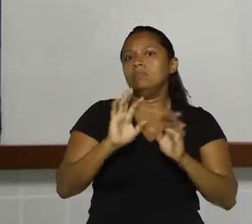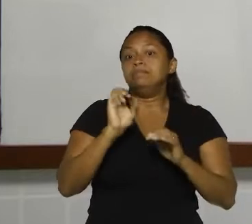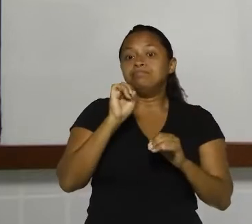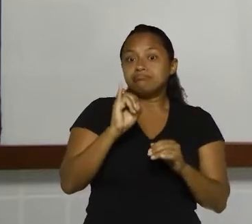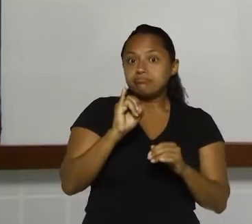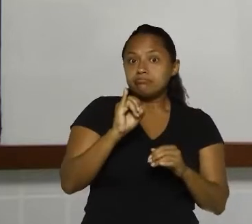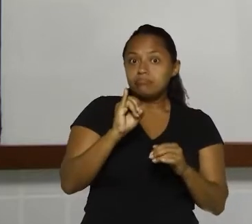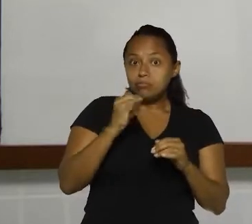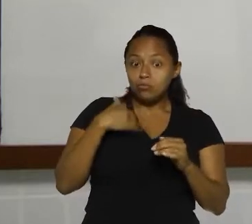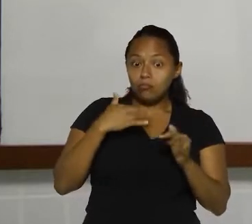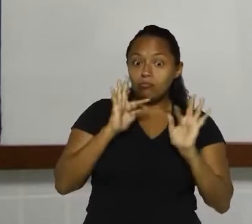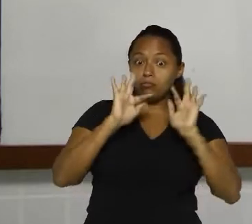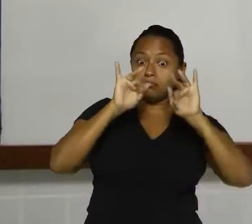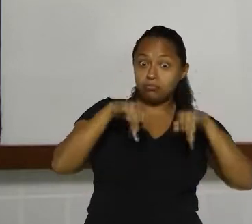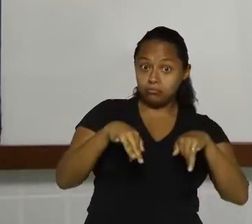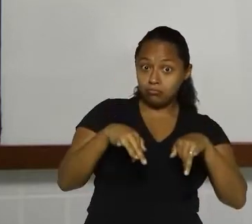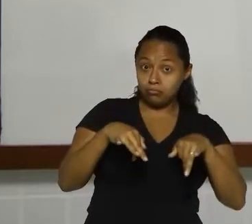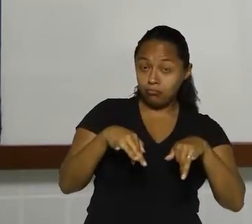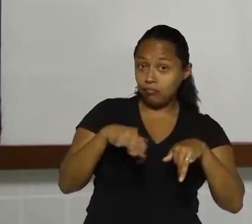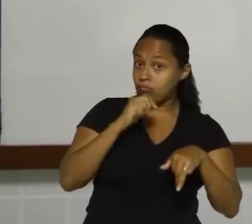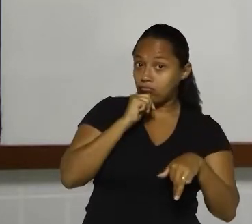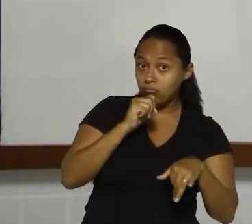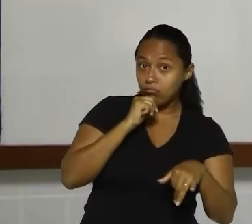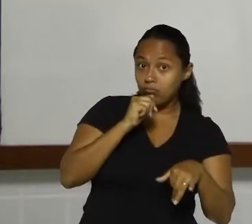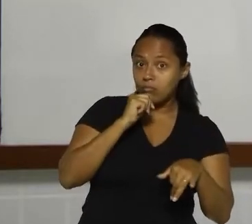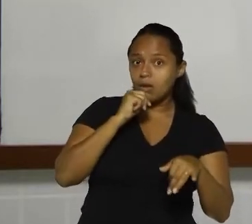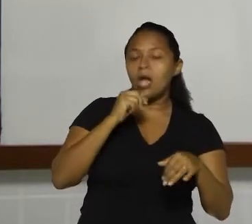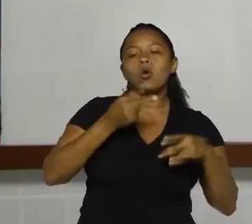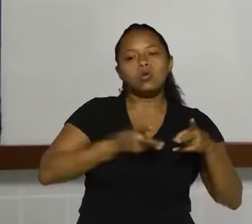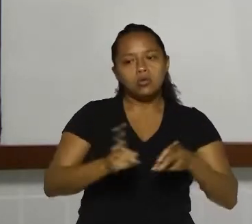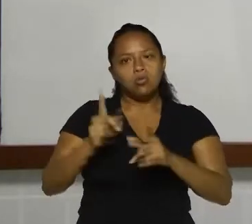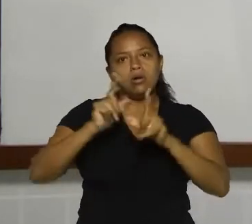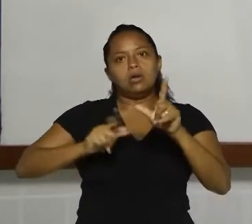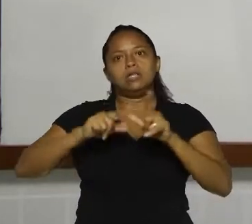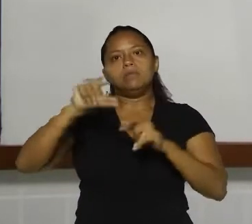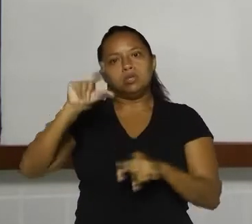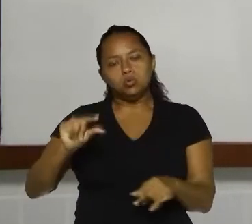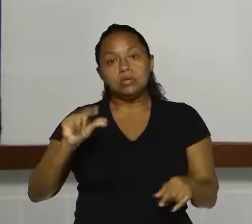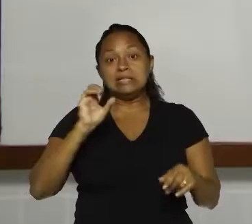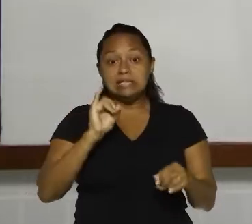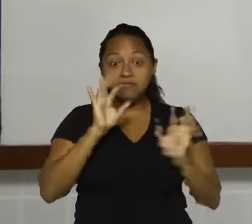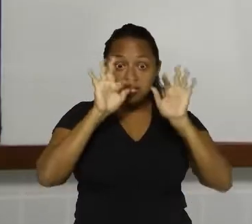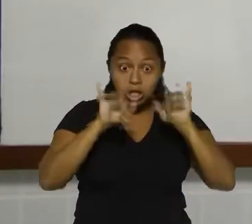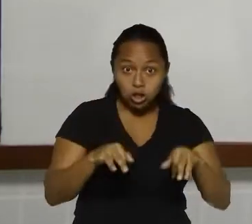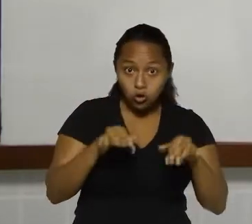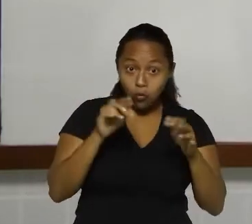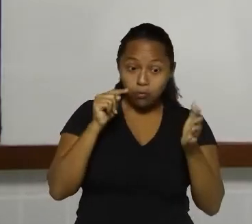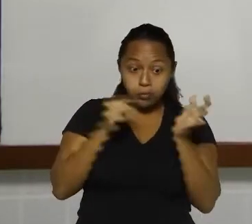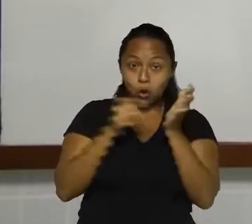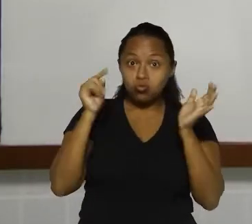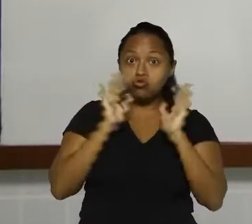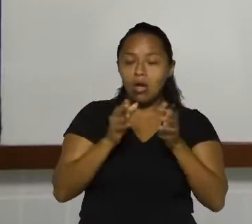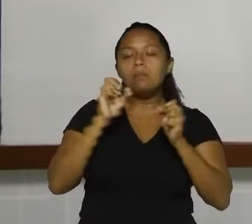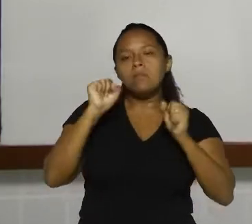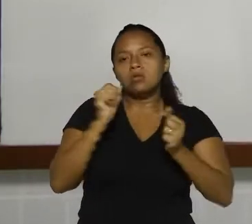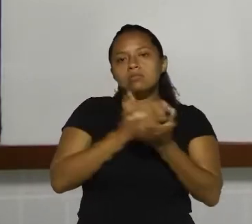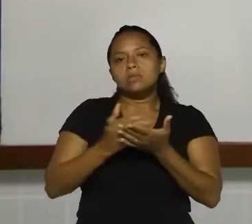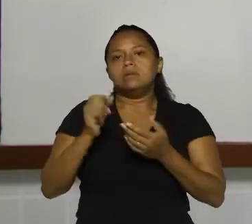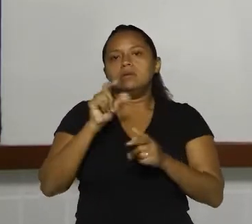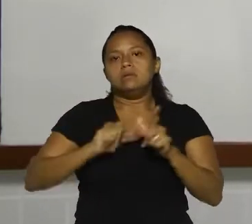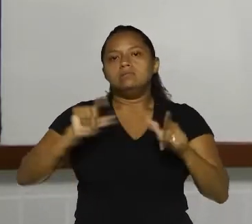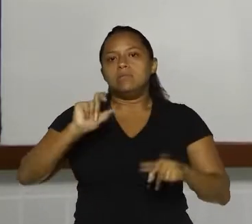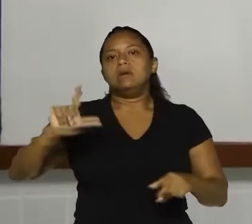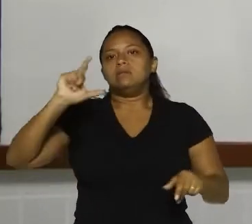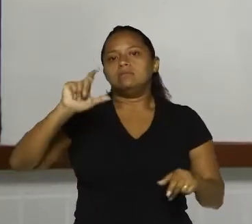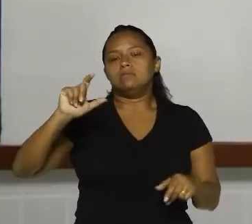mesma frase. Se eu estou na mesma frase, eu continuo com a letra minúscula. Eu só vou empregar letra maiúscula por causa do